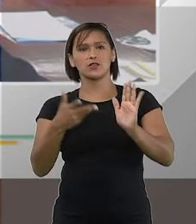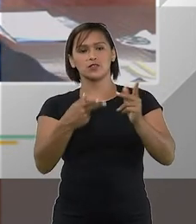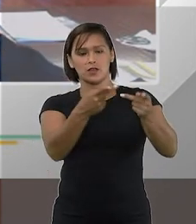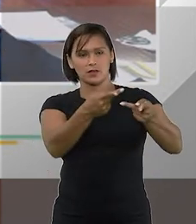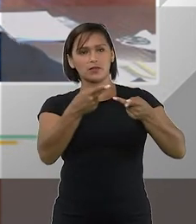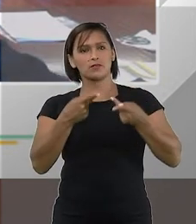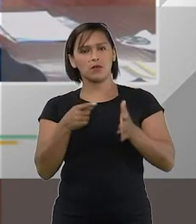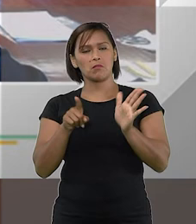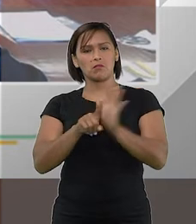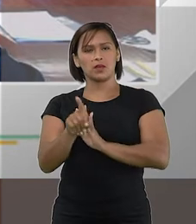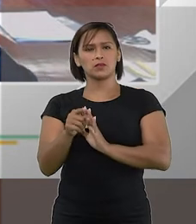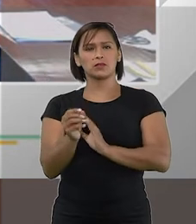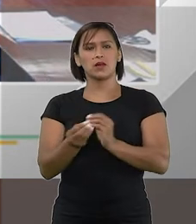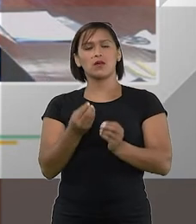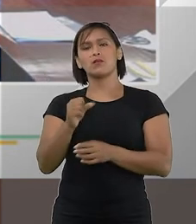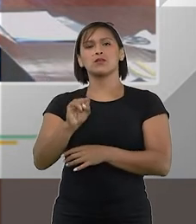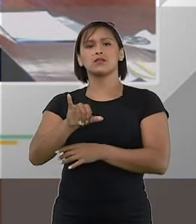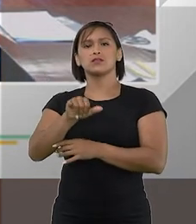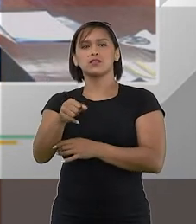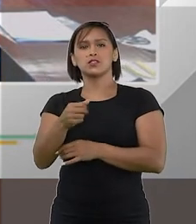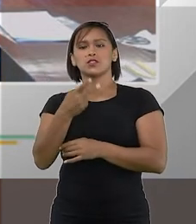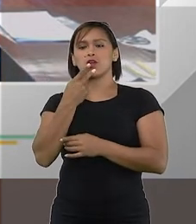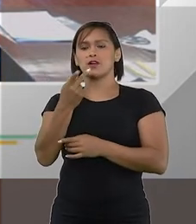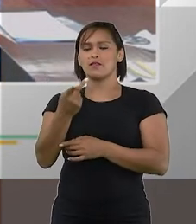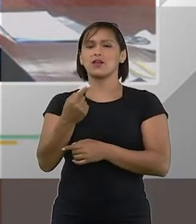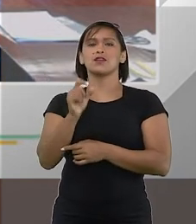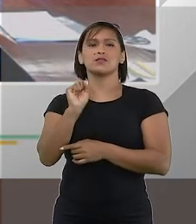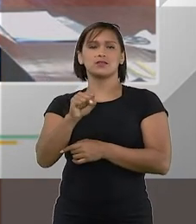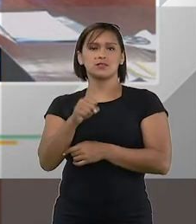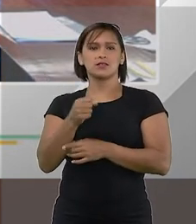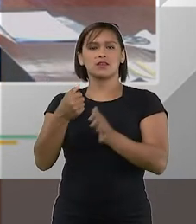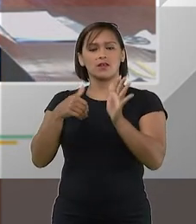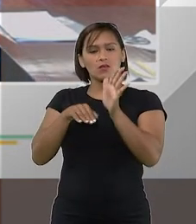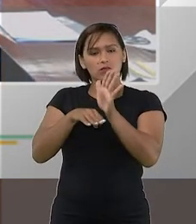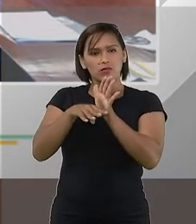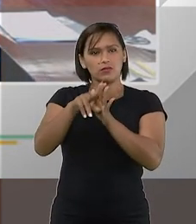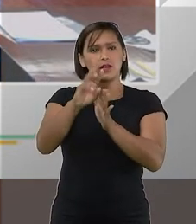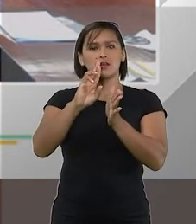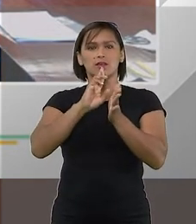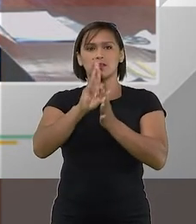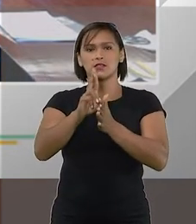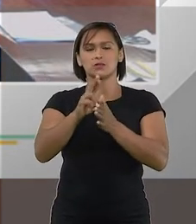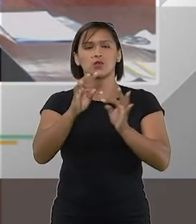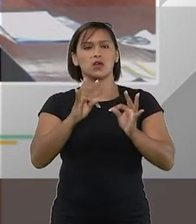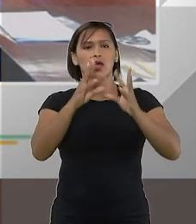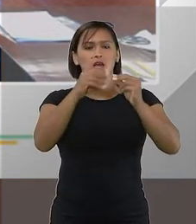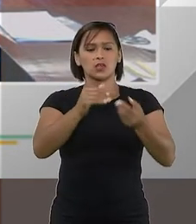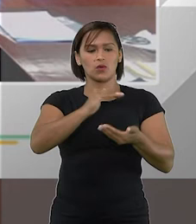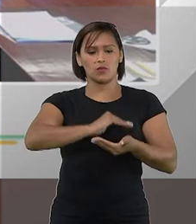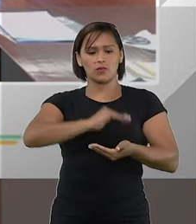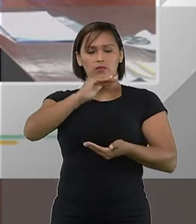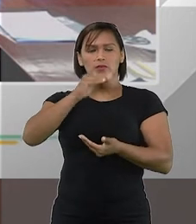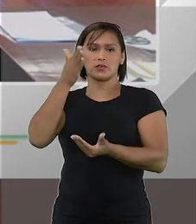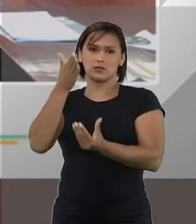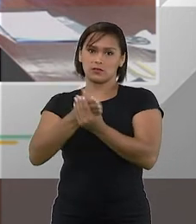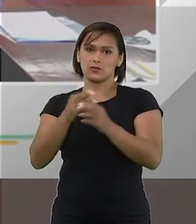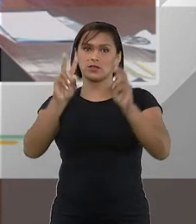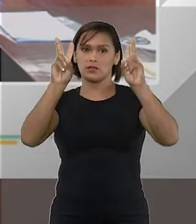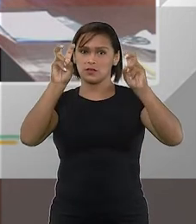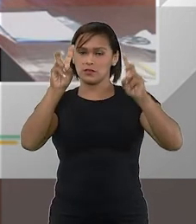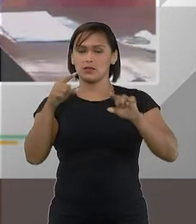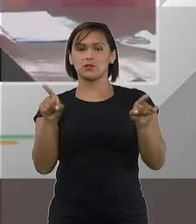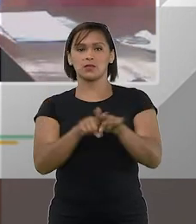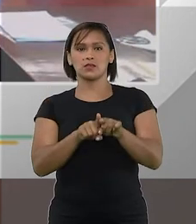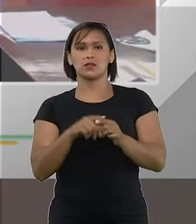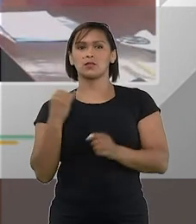perguntado a esse respeito o superior tribunal de justiça vem dando sim a devida resposta a esse assunto que também